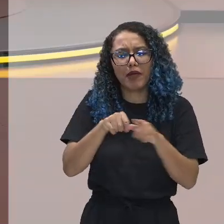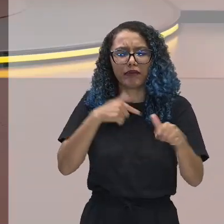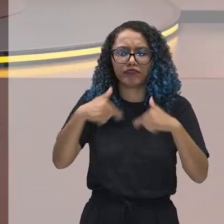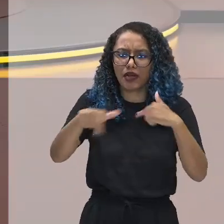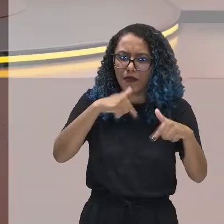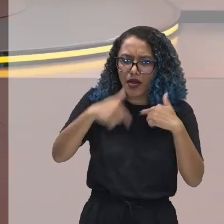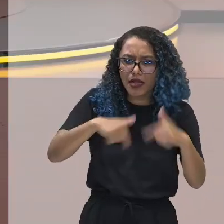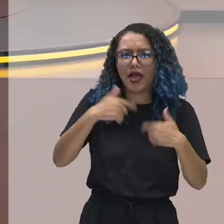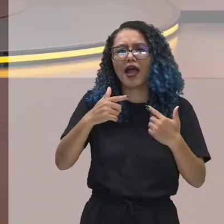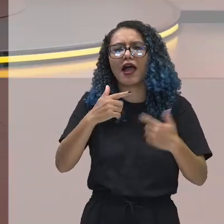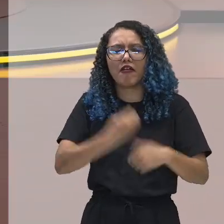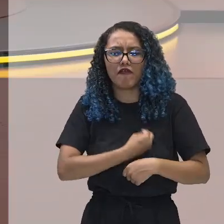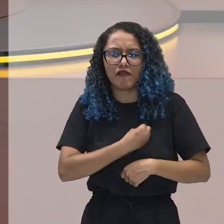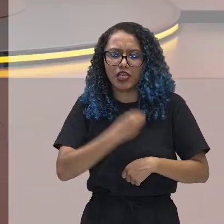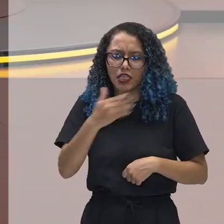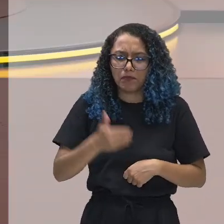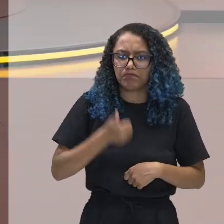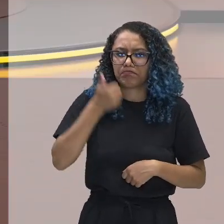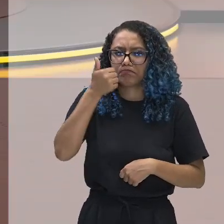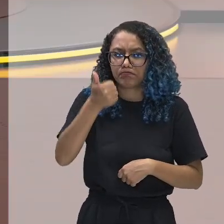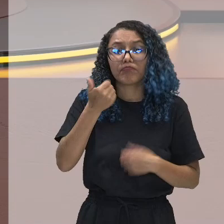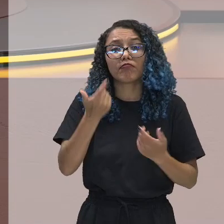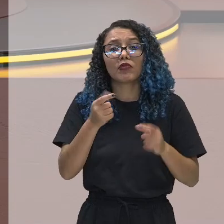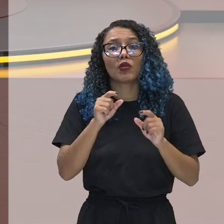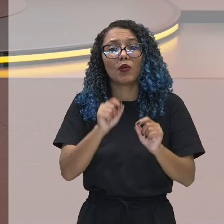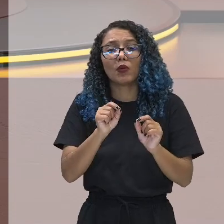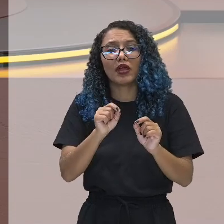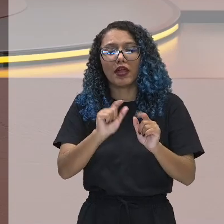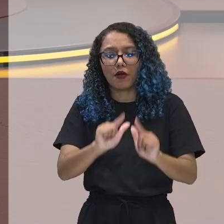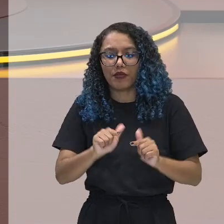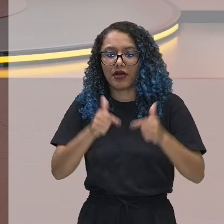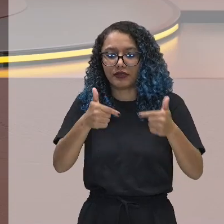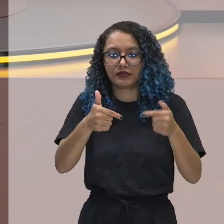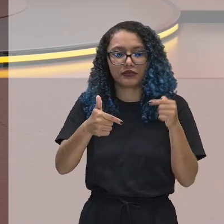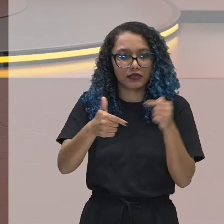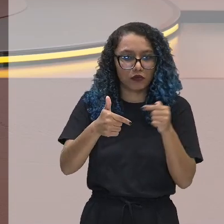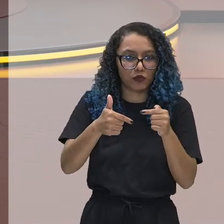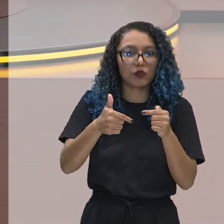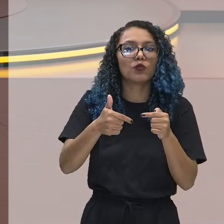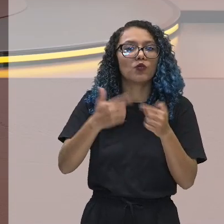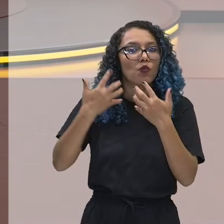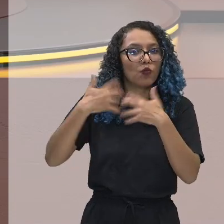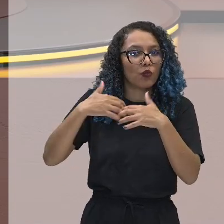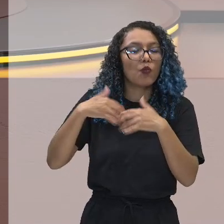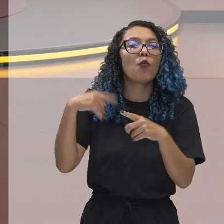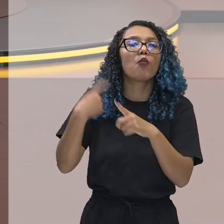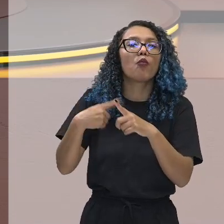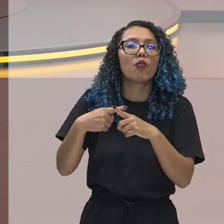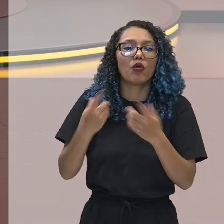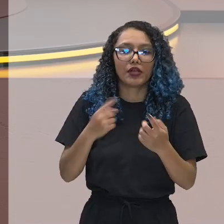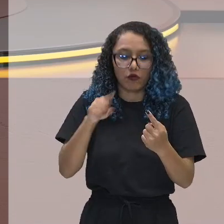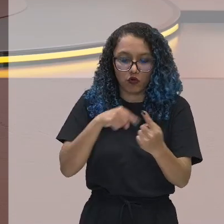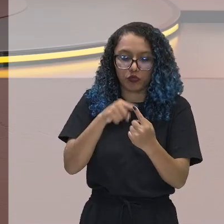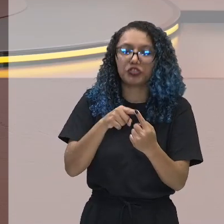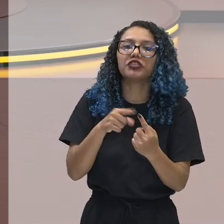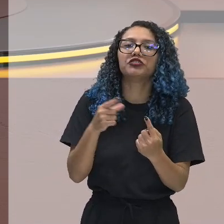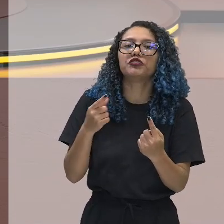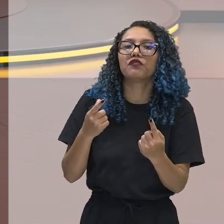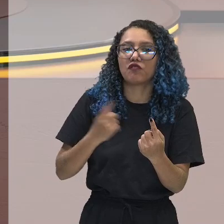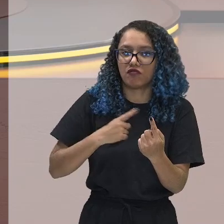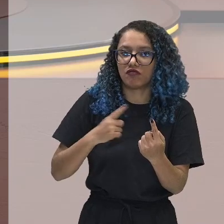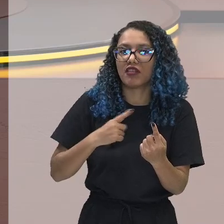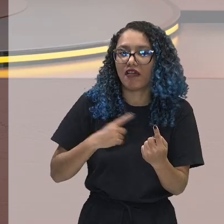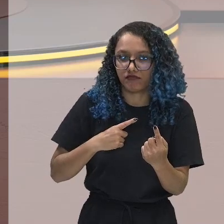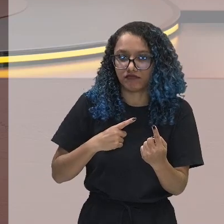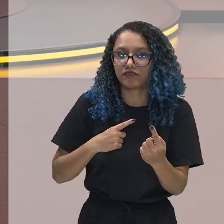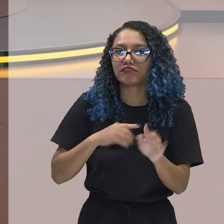vida. Então, é uma ação social racional com relação a fins. tem um fim, tem um objetivo que você quer chegar lá.